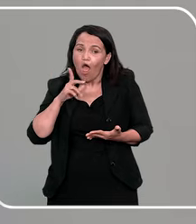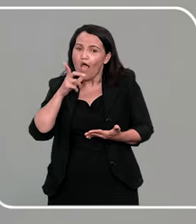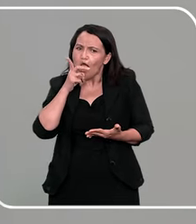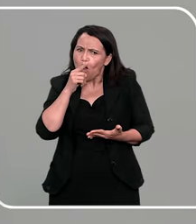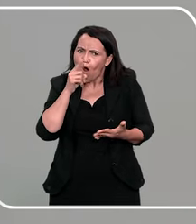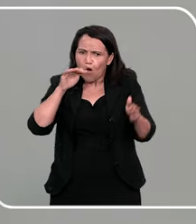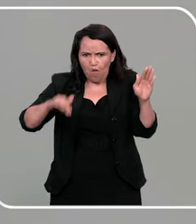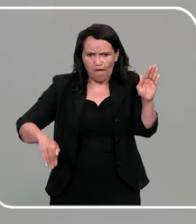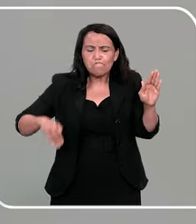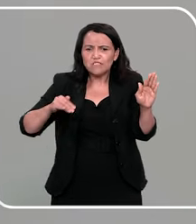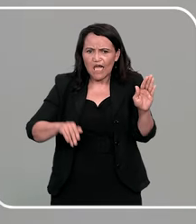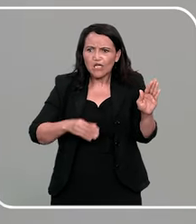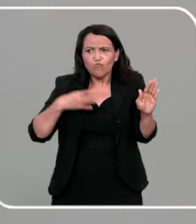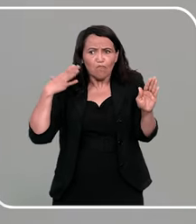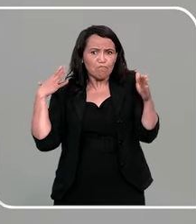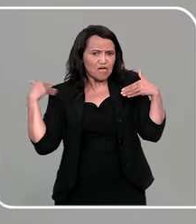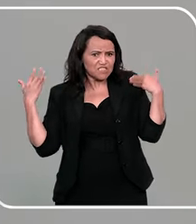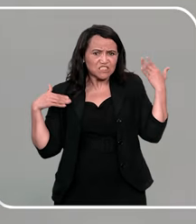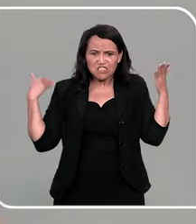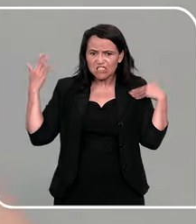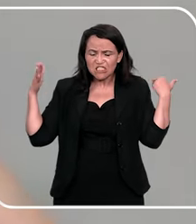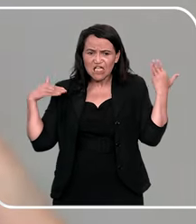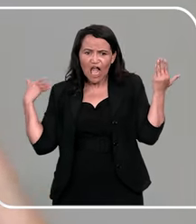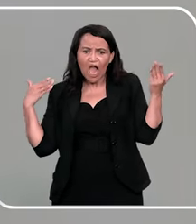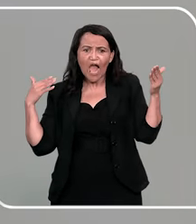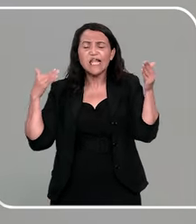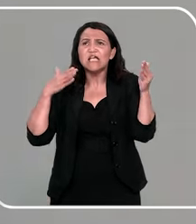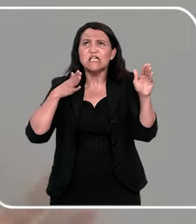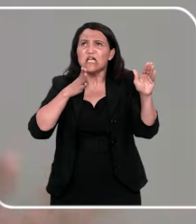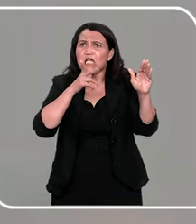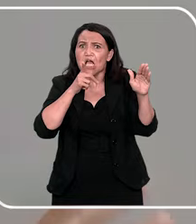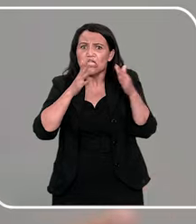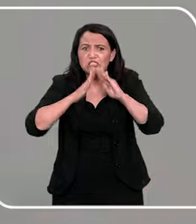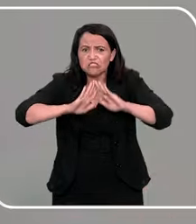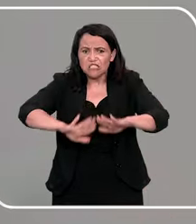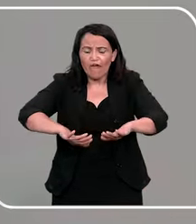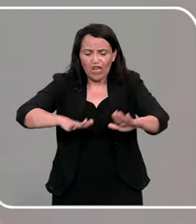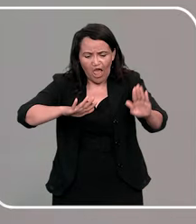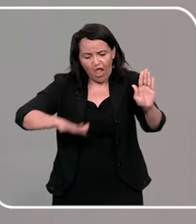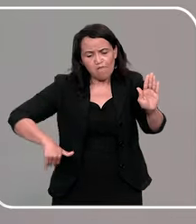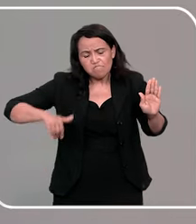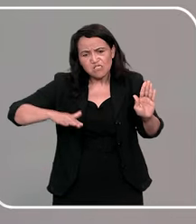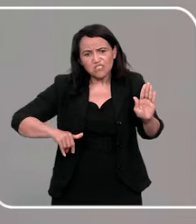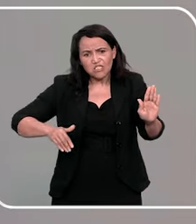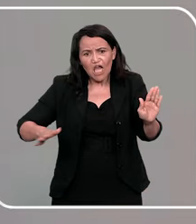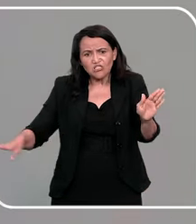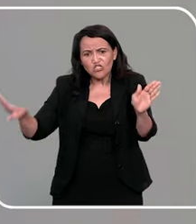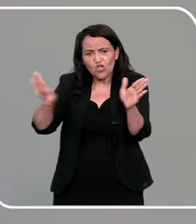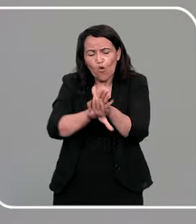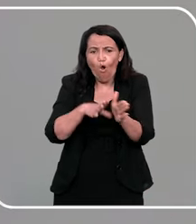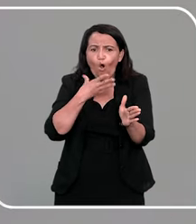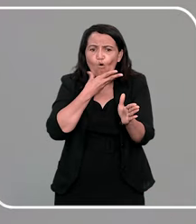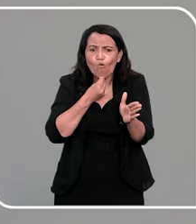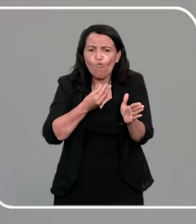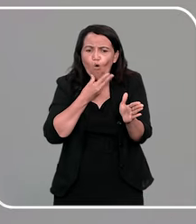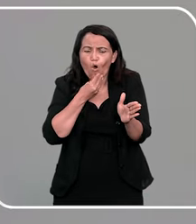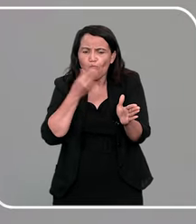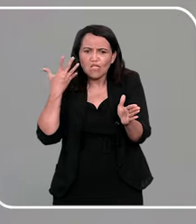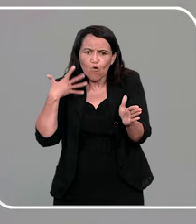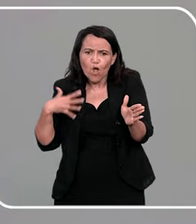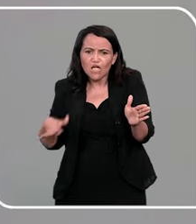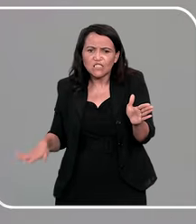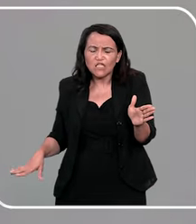num resort, e eu estou eu e minha filha lá na piscina, de repente chega um homem com uma criancinha que devia ter no